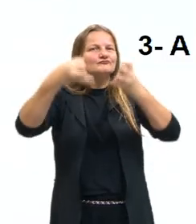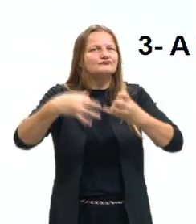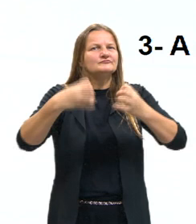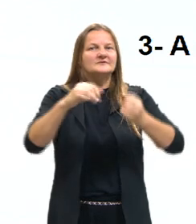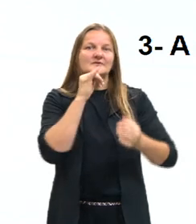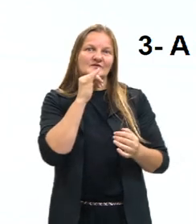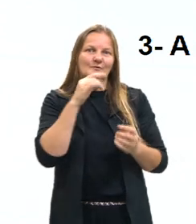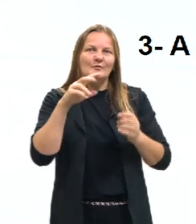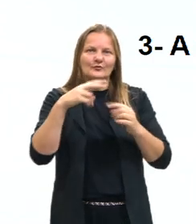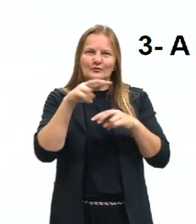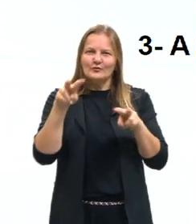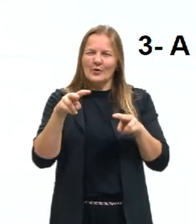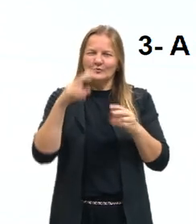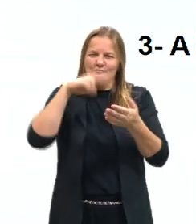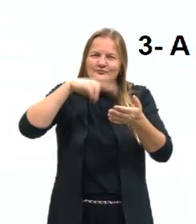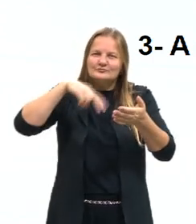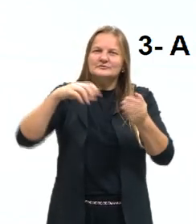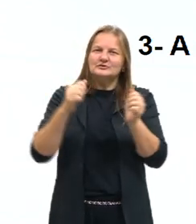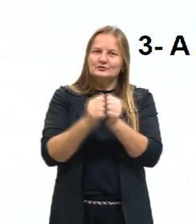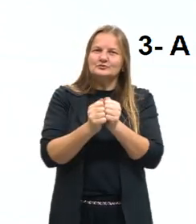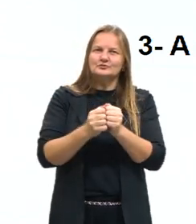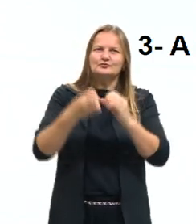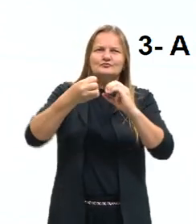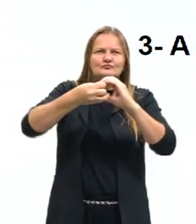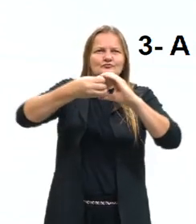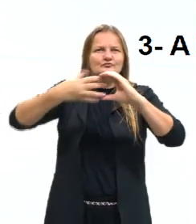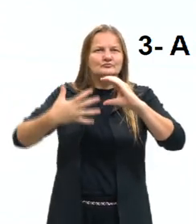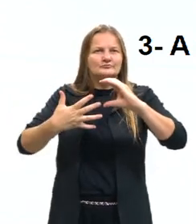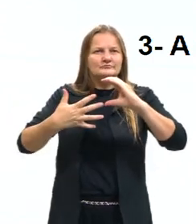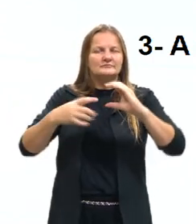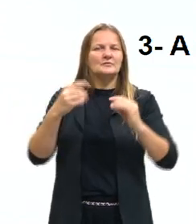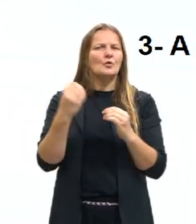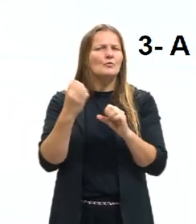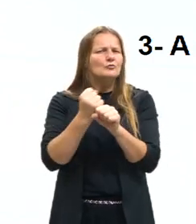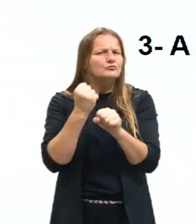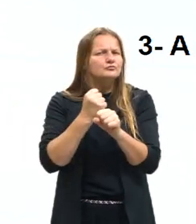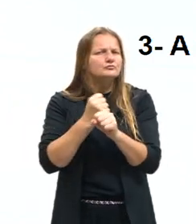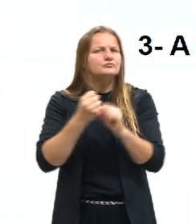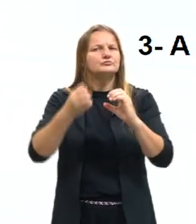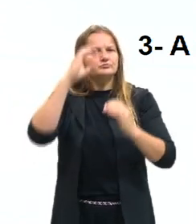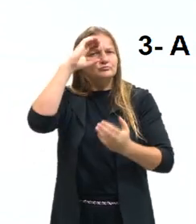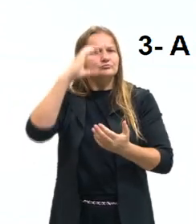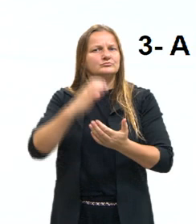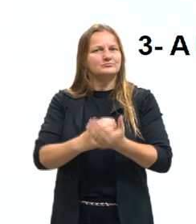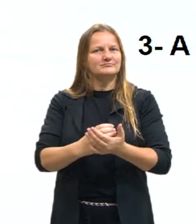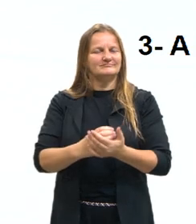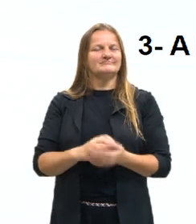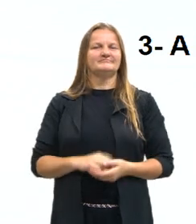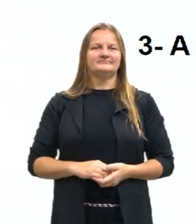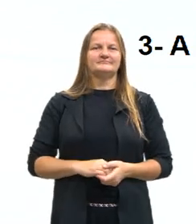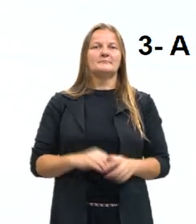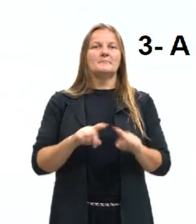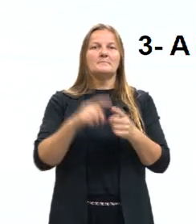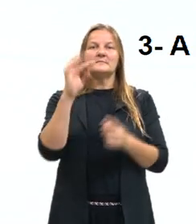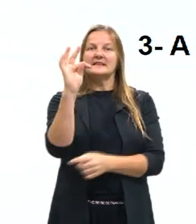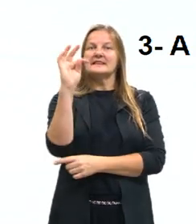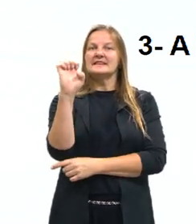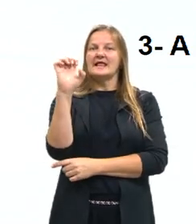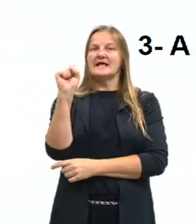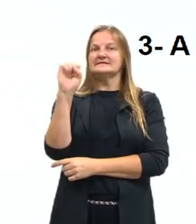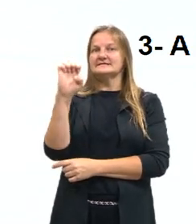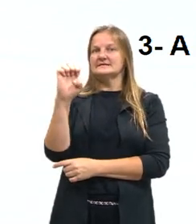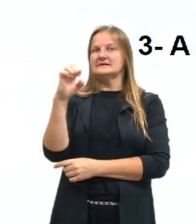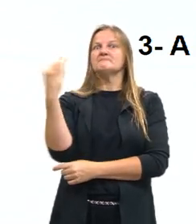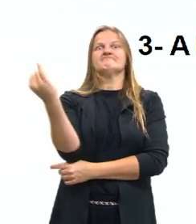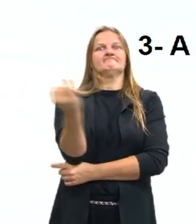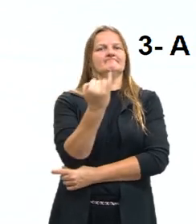exemplos, né? De especificidades, de como a gente produz essa tese. Mas, antes de tudo,